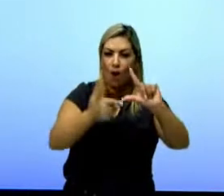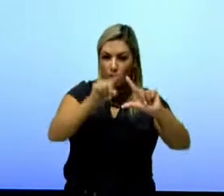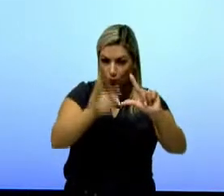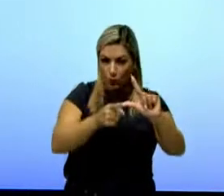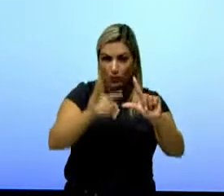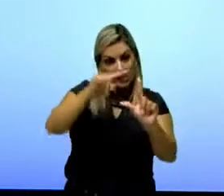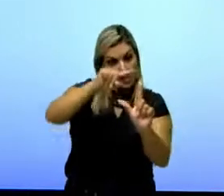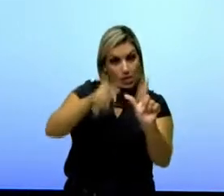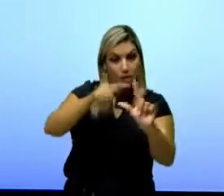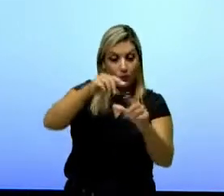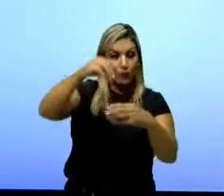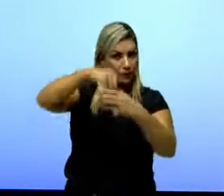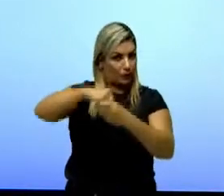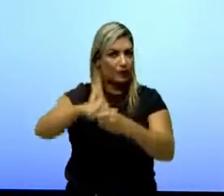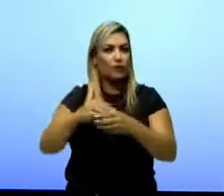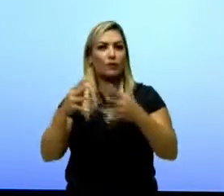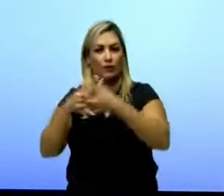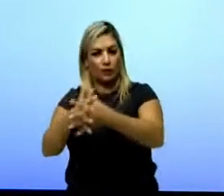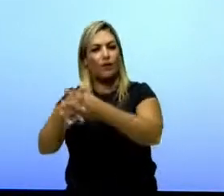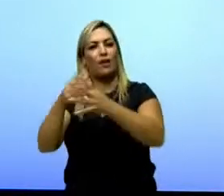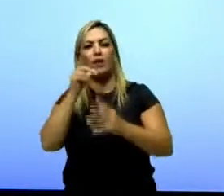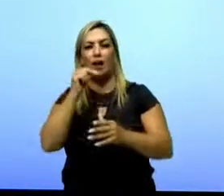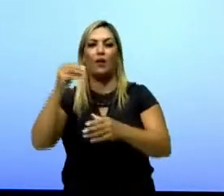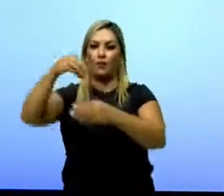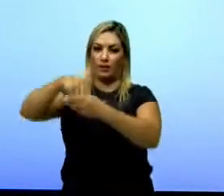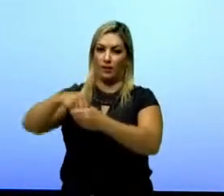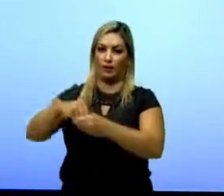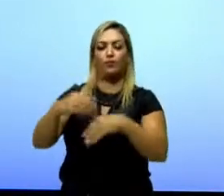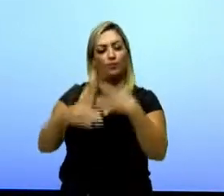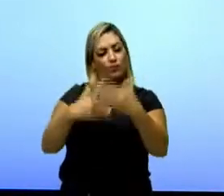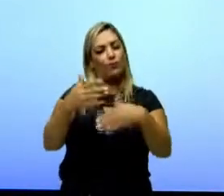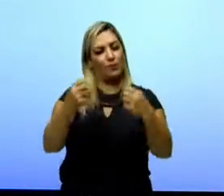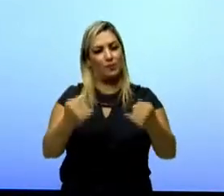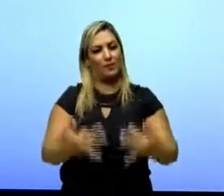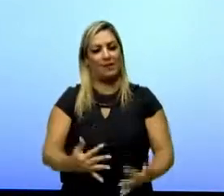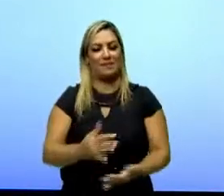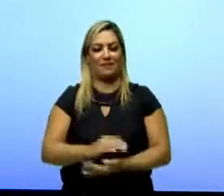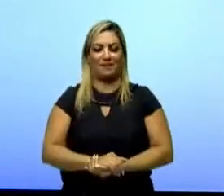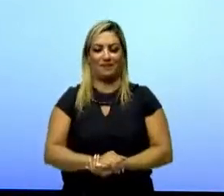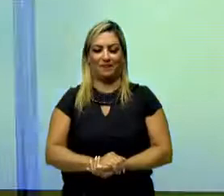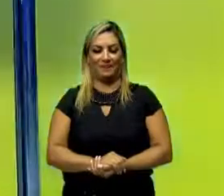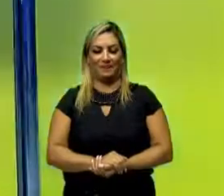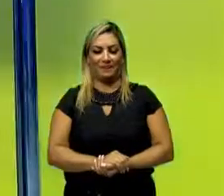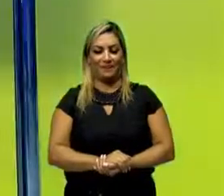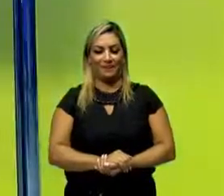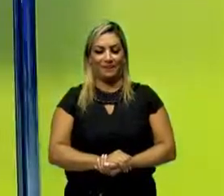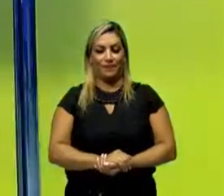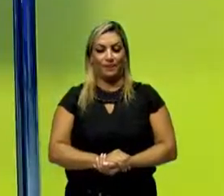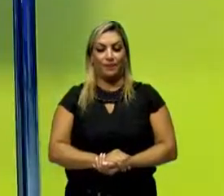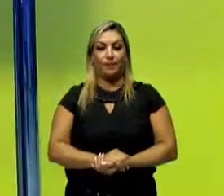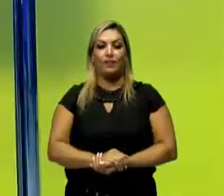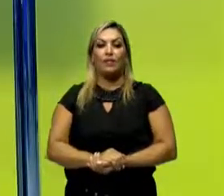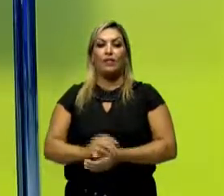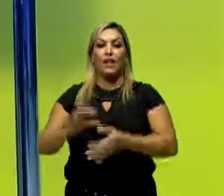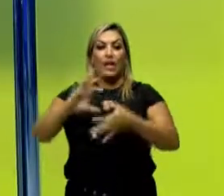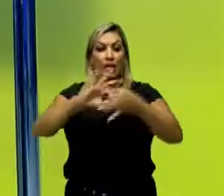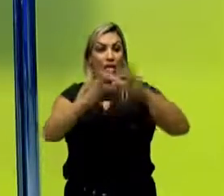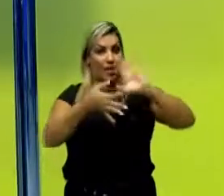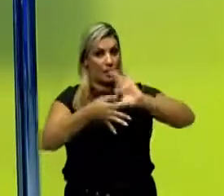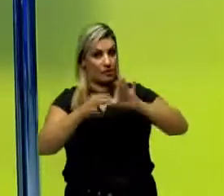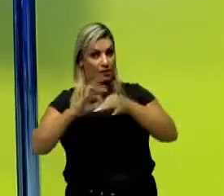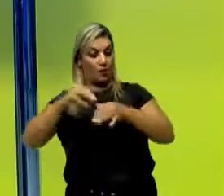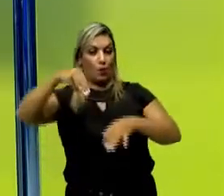nos processos que a água vai participar. Vou falar um pouquinho mais à frente para vocês. sobre ligações entre moléculas.